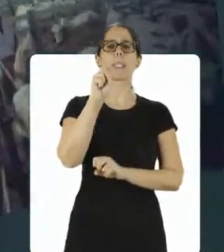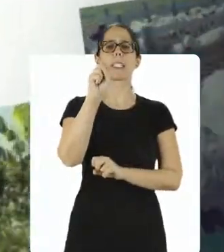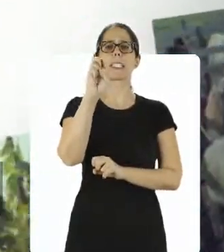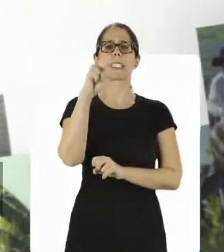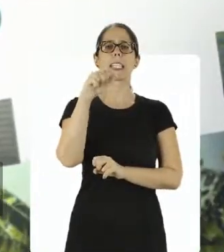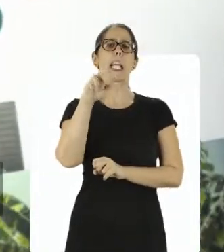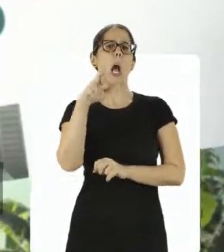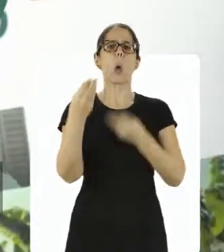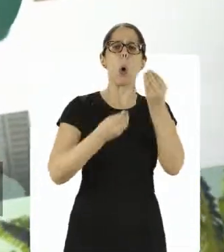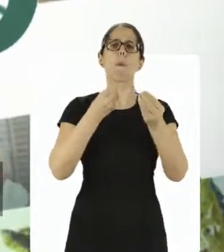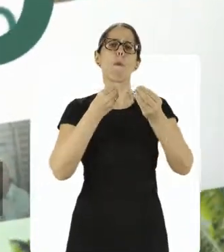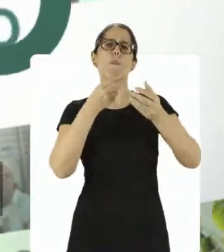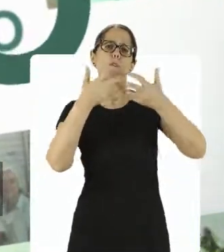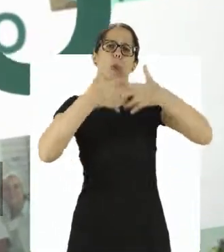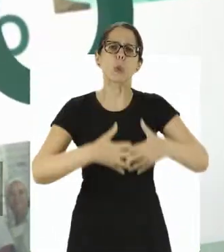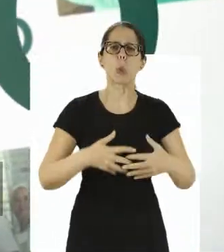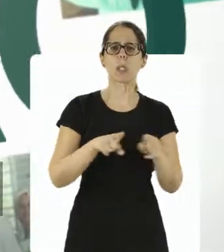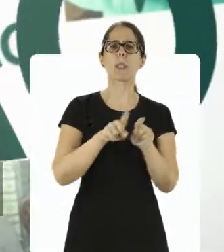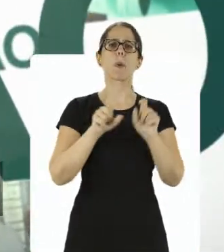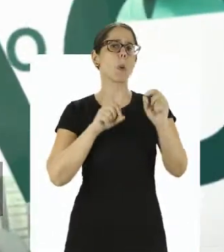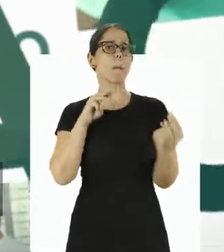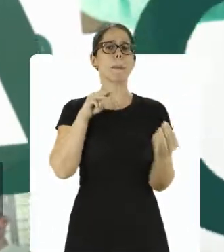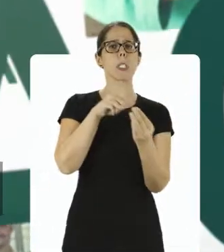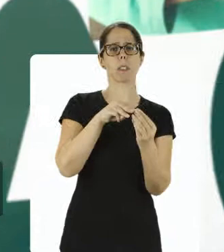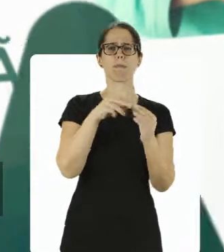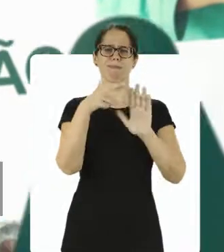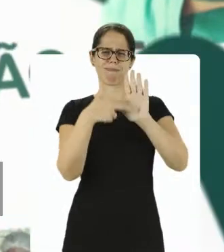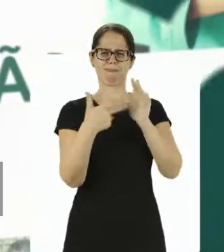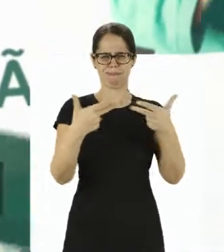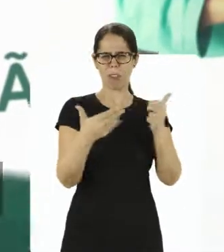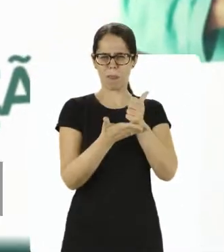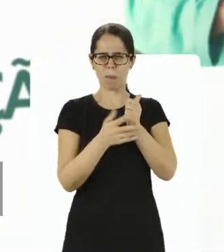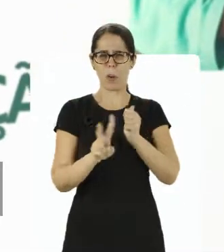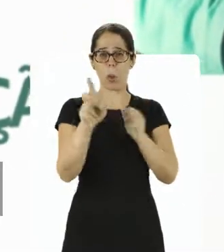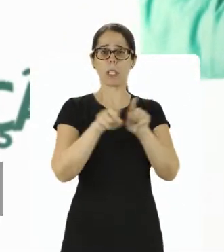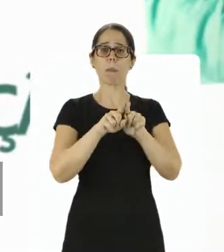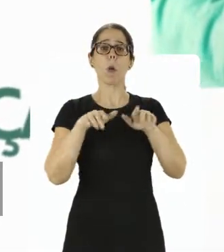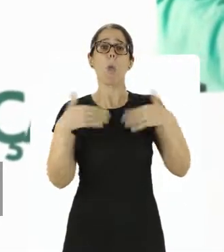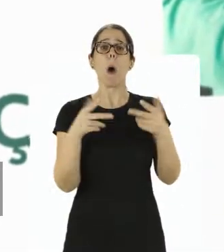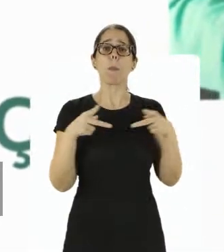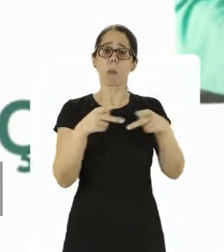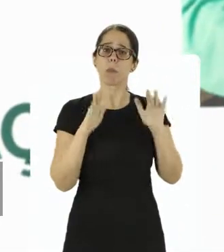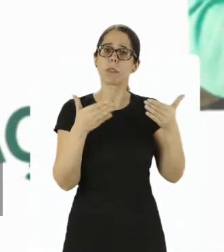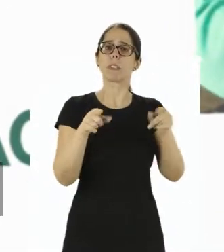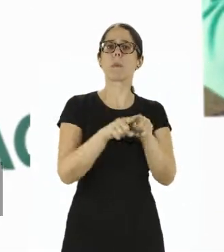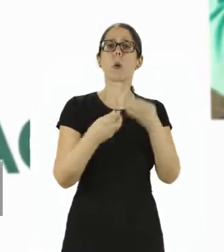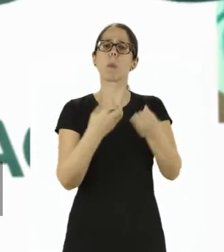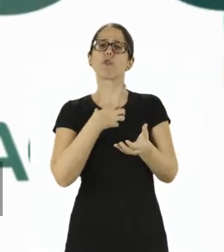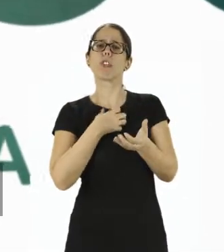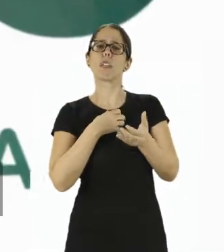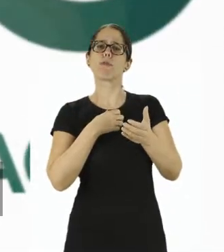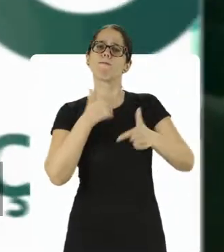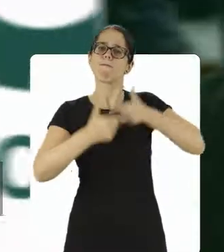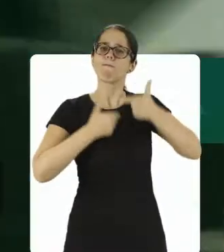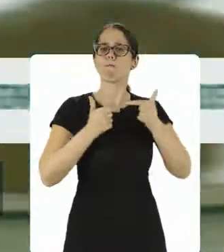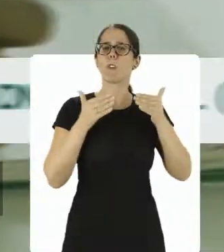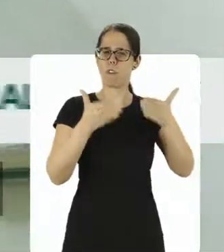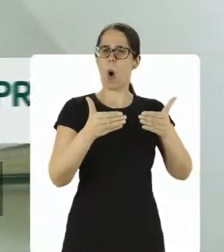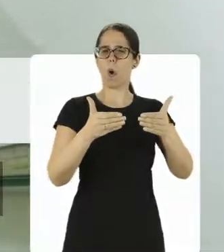Senar, como funciona a sua missão e princípios, quais são seus públicos e a forma de atuação em metodologia educacional.